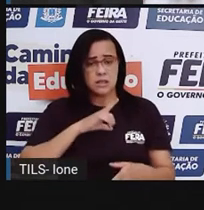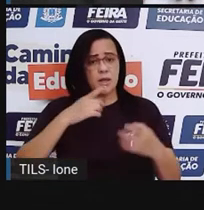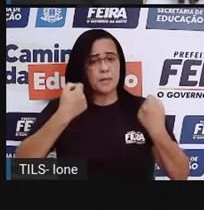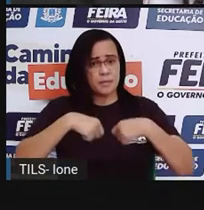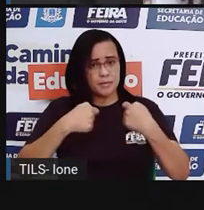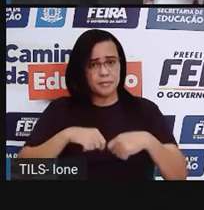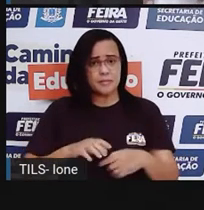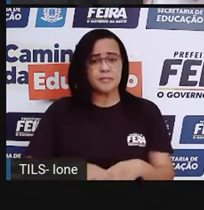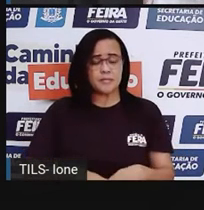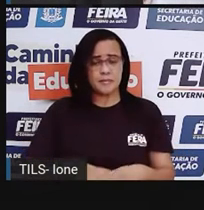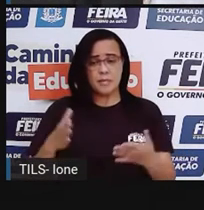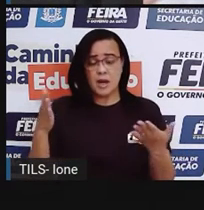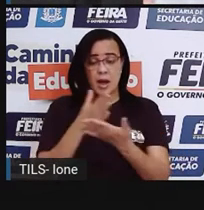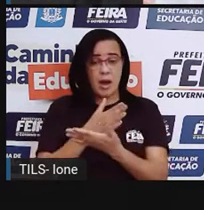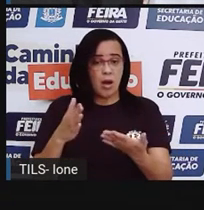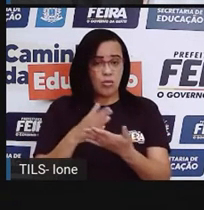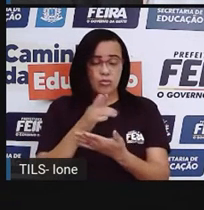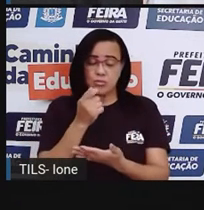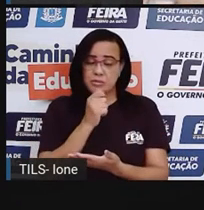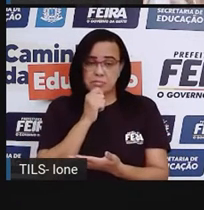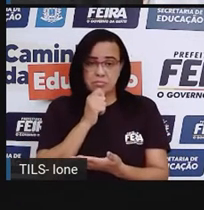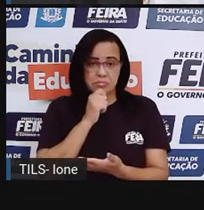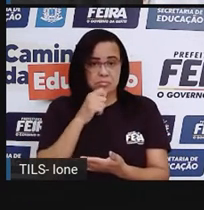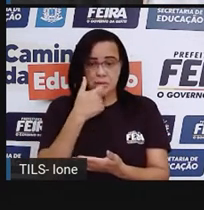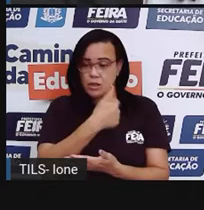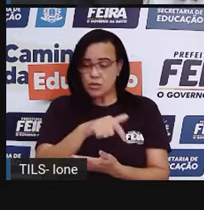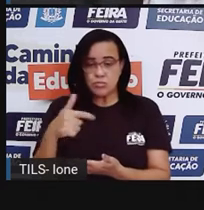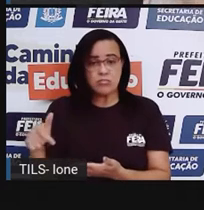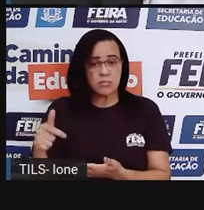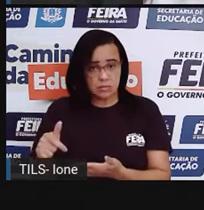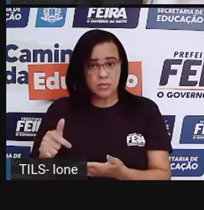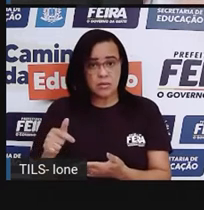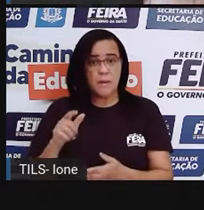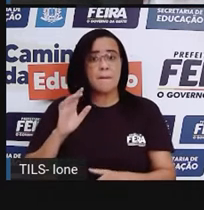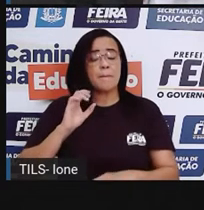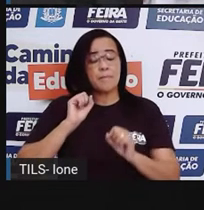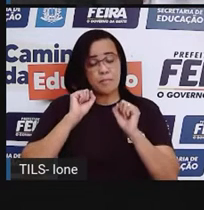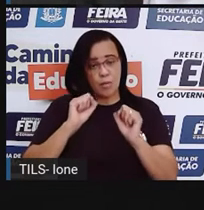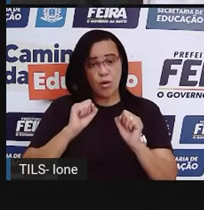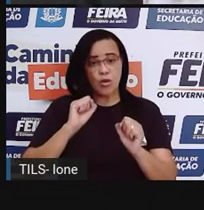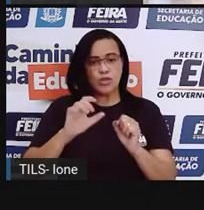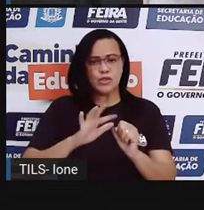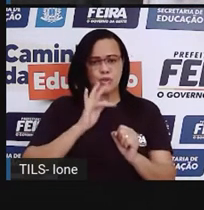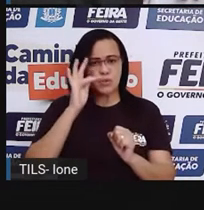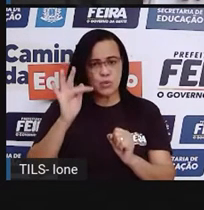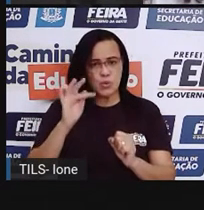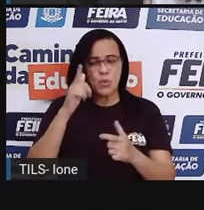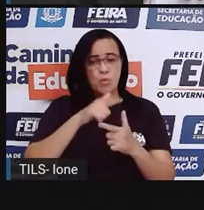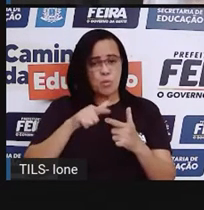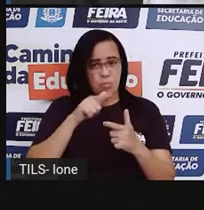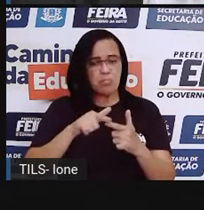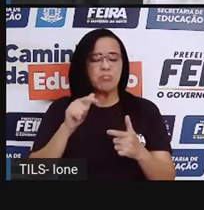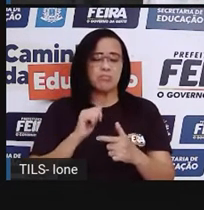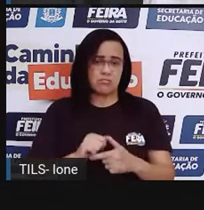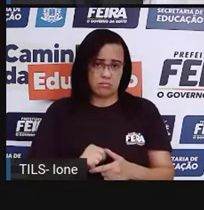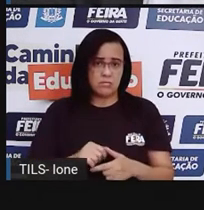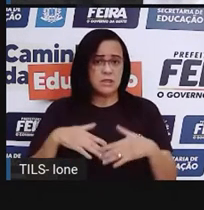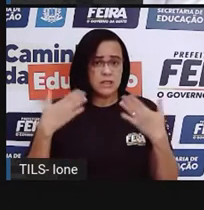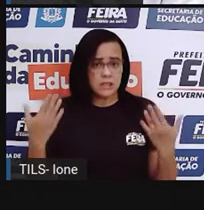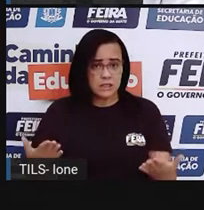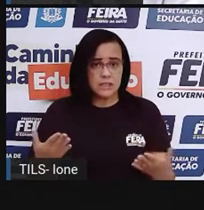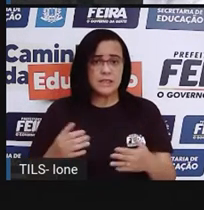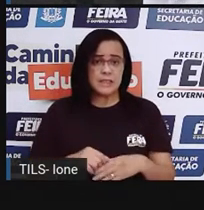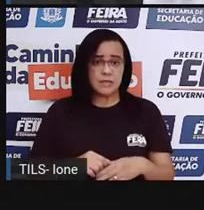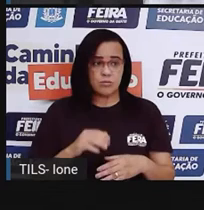No desenvolvimento dela. Então, toda criança deveria ter esse direito, comprar, ganhar livros, Poder comprar e visitar esses